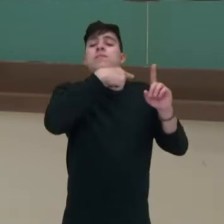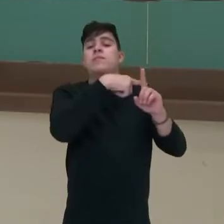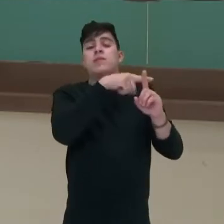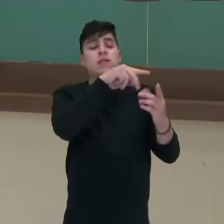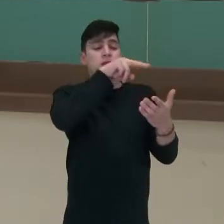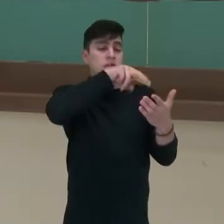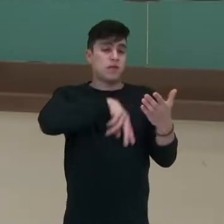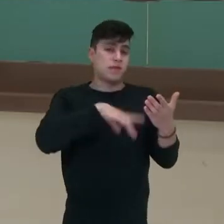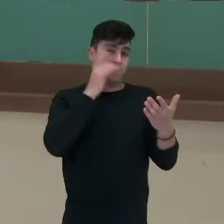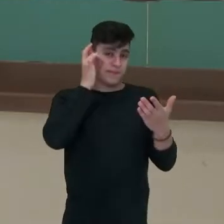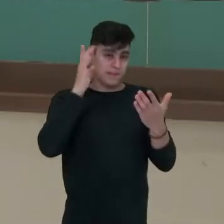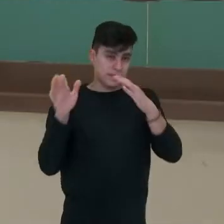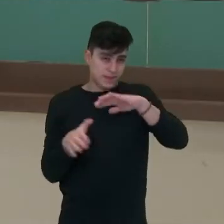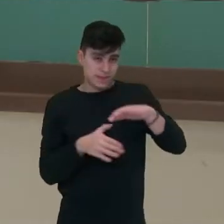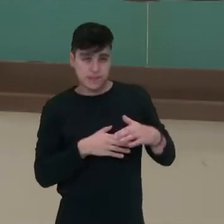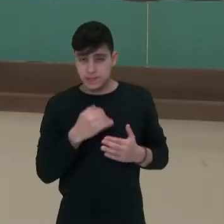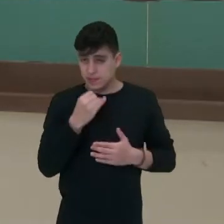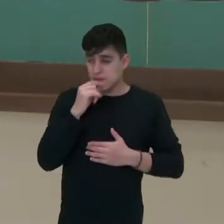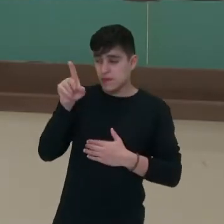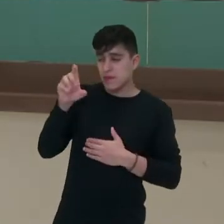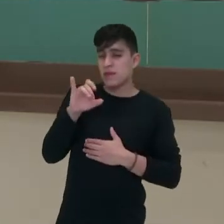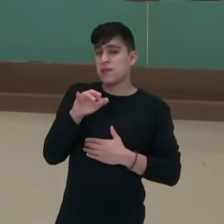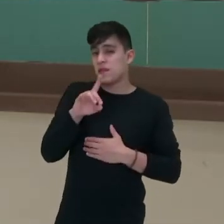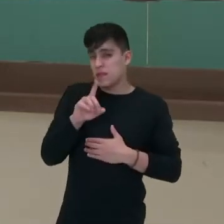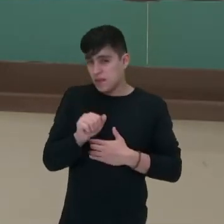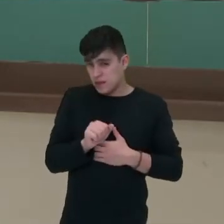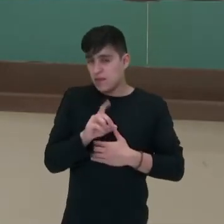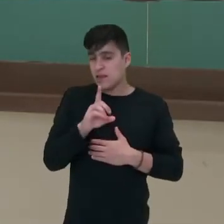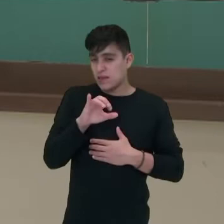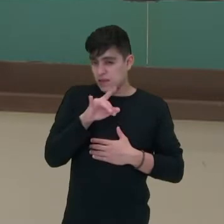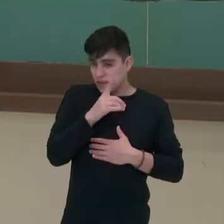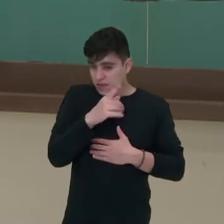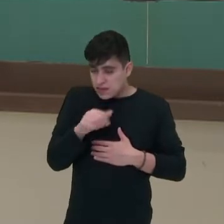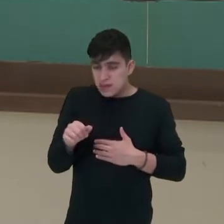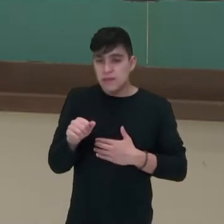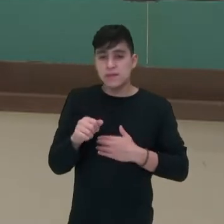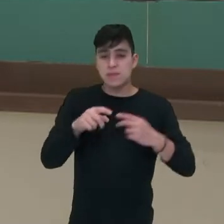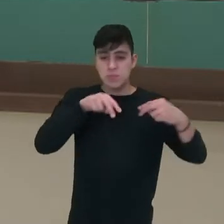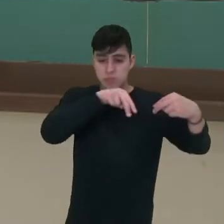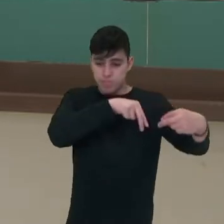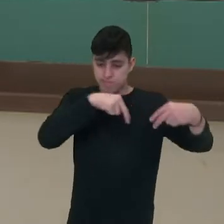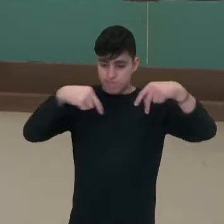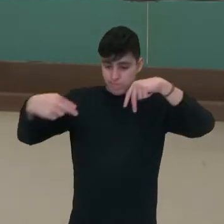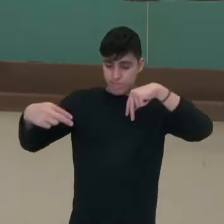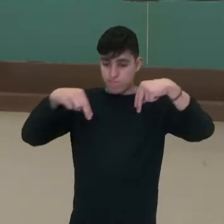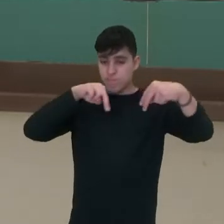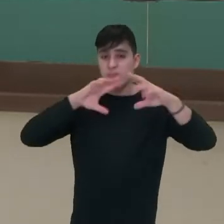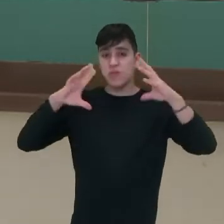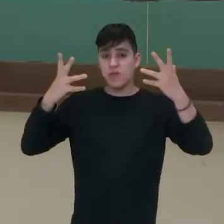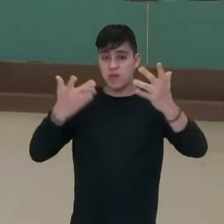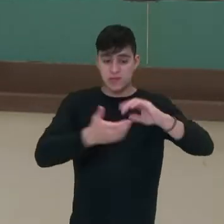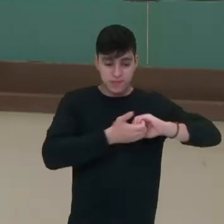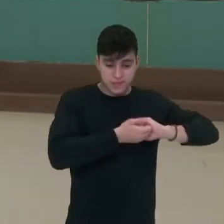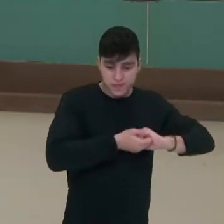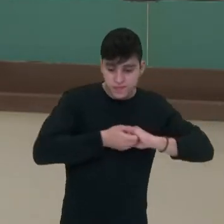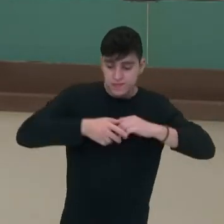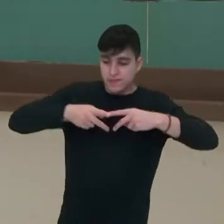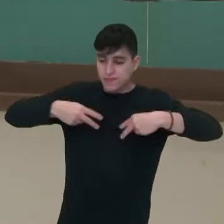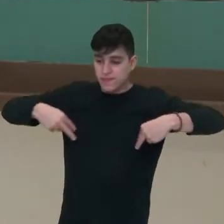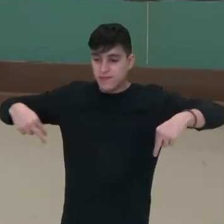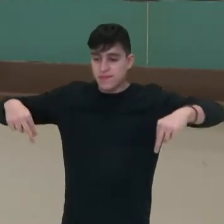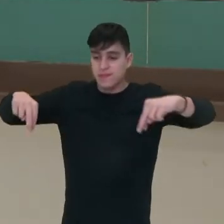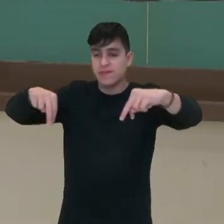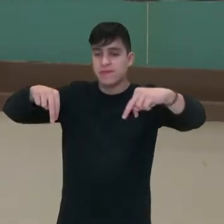né? Aqui nós temos o exemplo da ciranda, né? Ciranda, cirandinha. Então, ciranda, cirandinha, vamos todos cirandar,